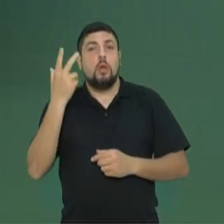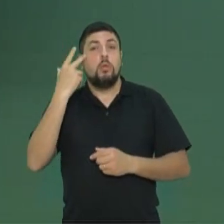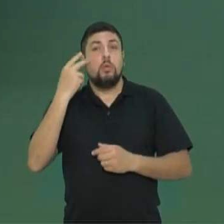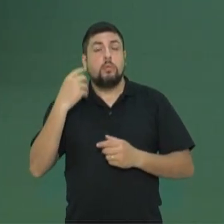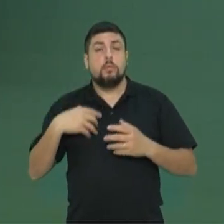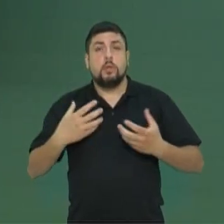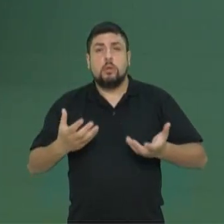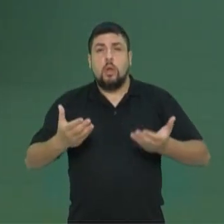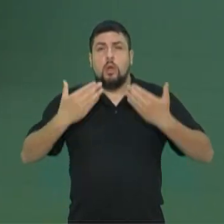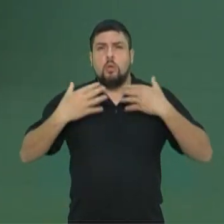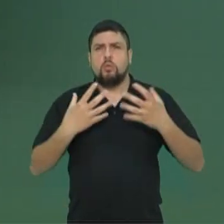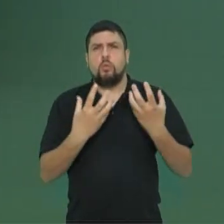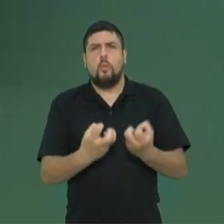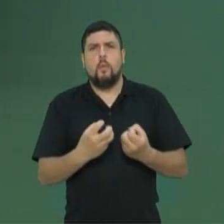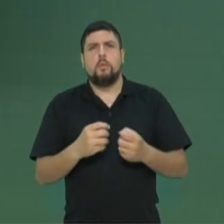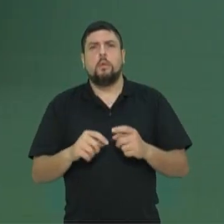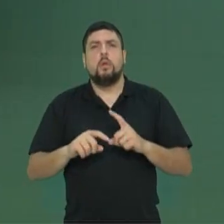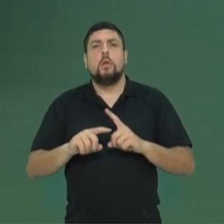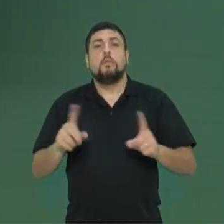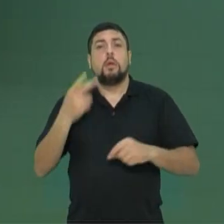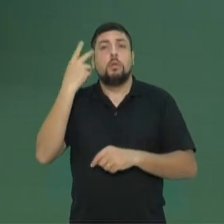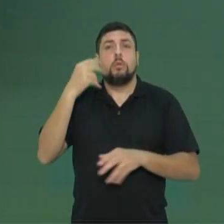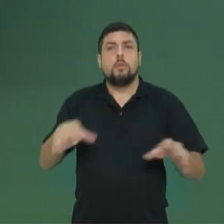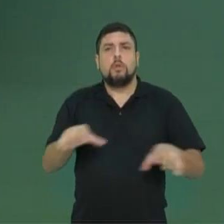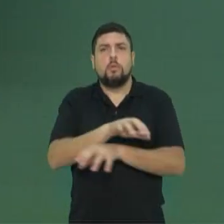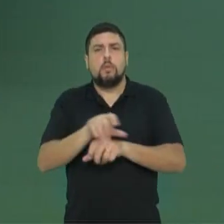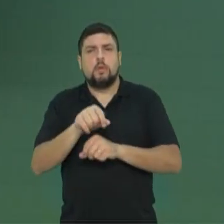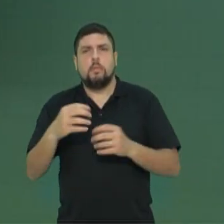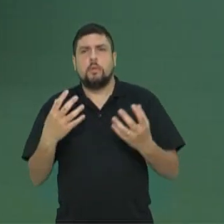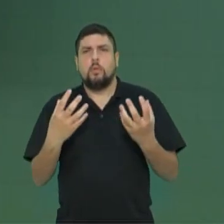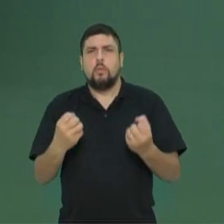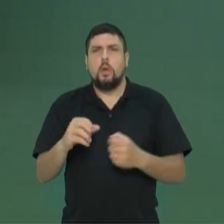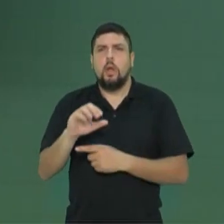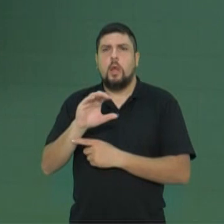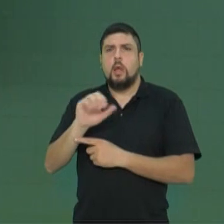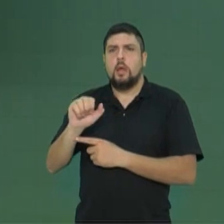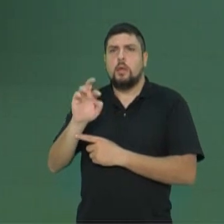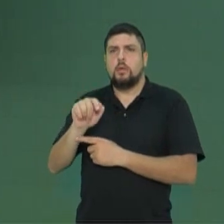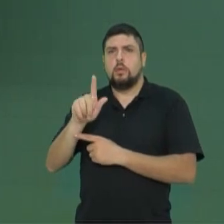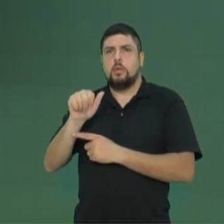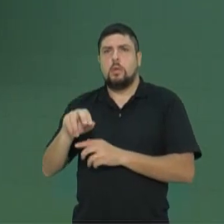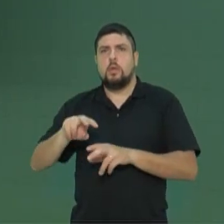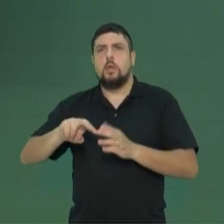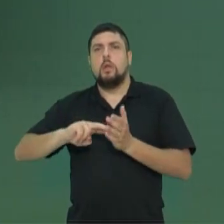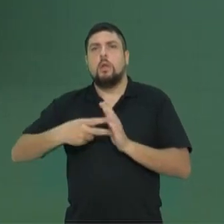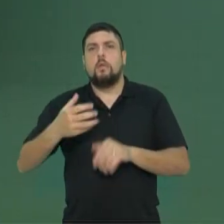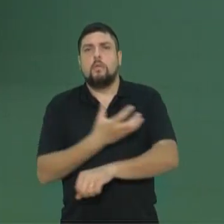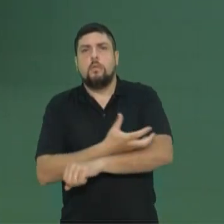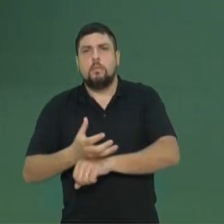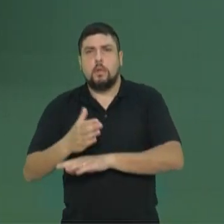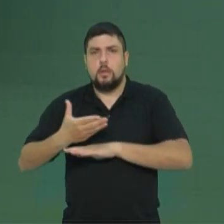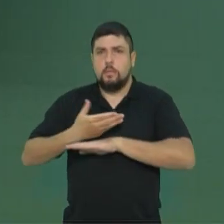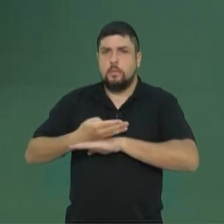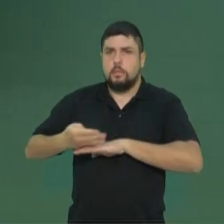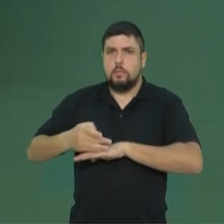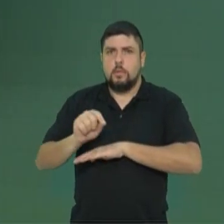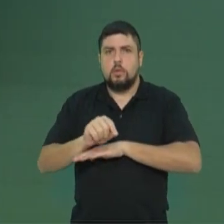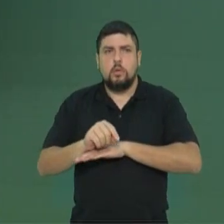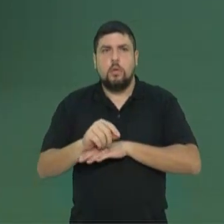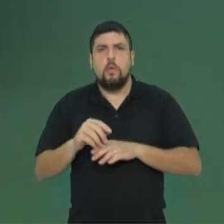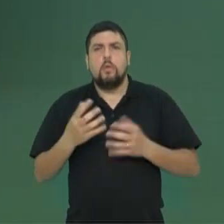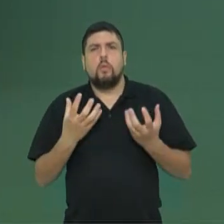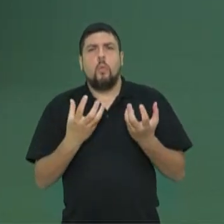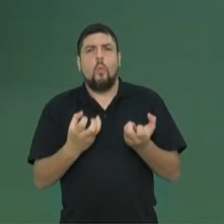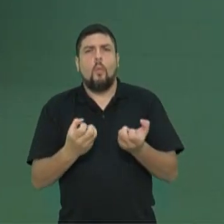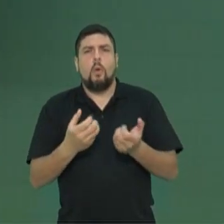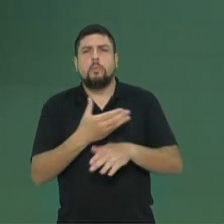muito, muito mais secos. Mas a Caatinga é uma mata branca, Caatinga significa mata branca, que na época seca ela fica esbranquiçada,